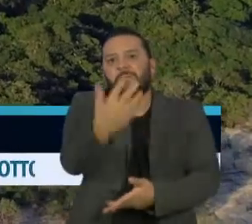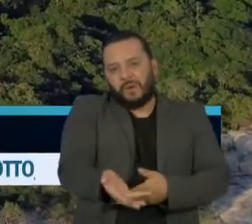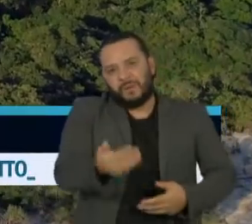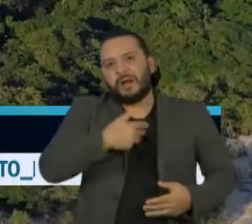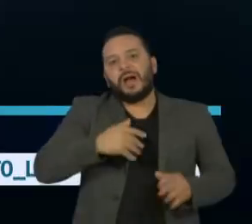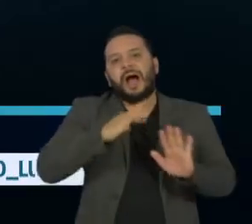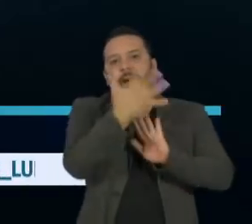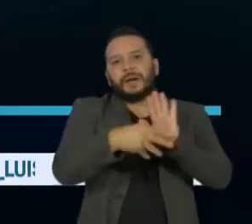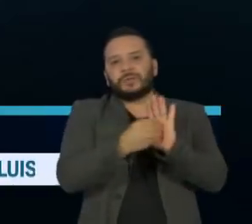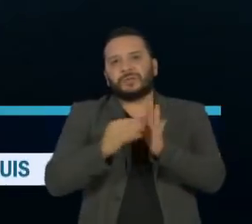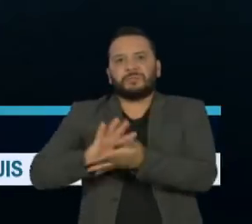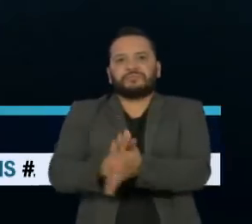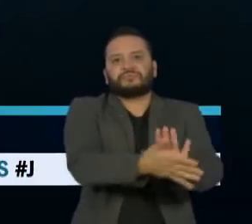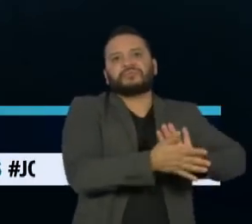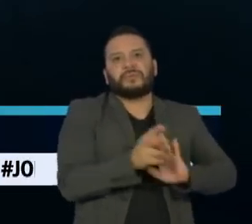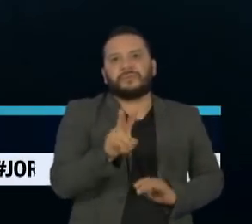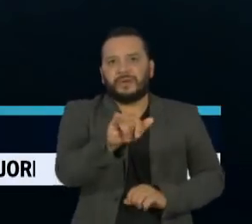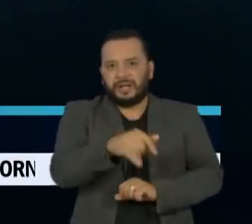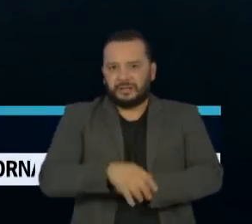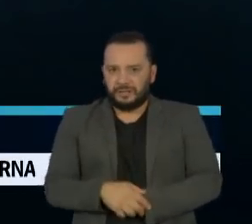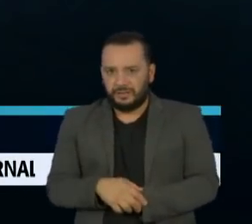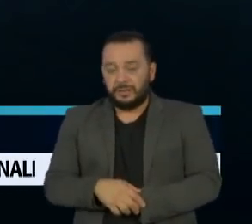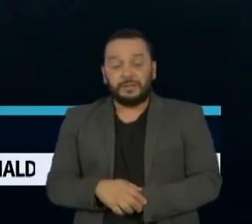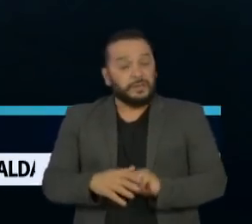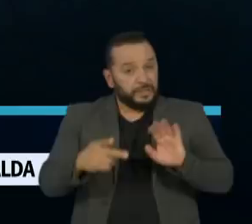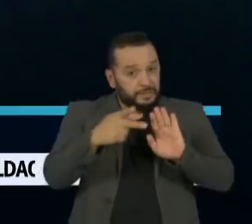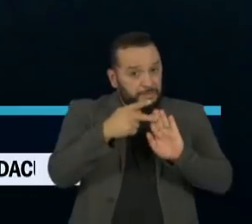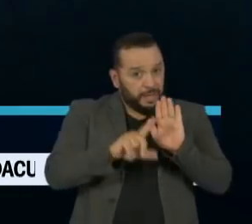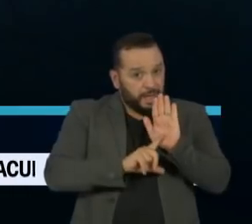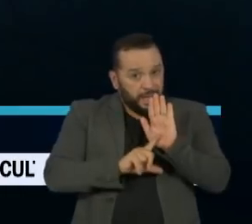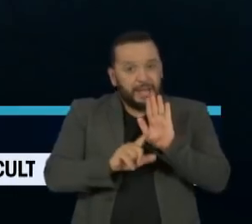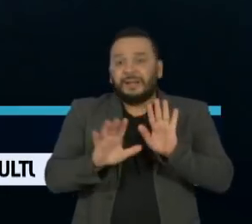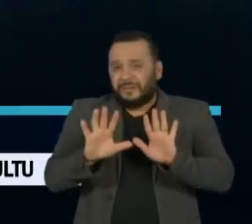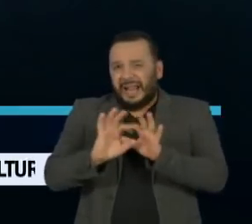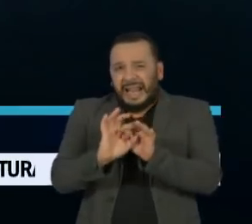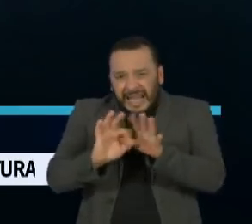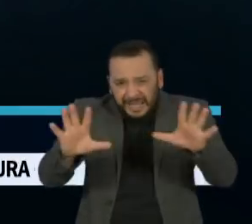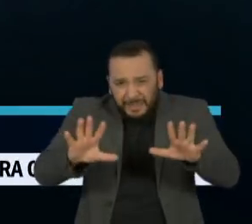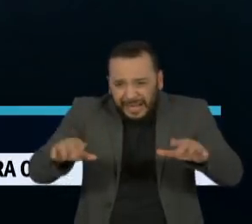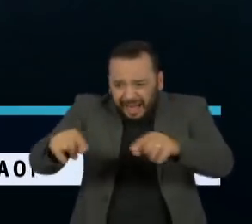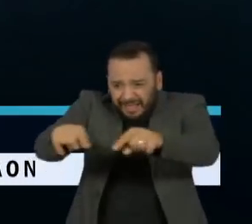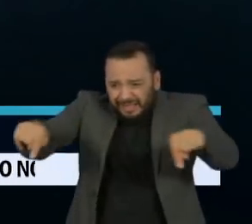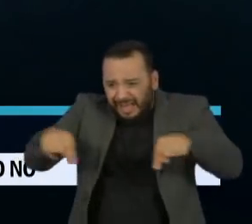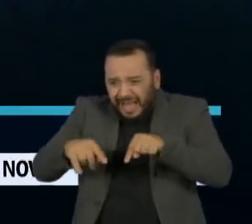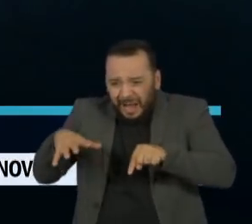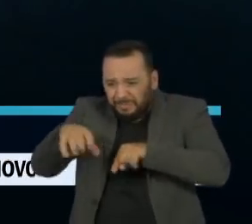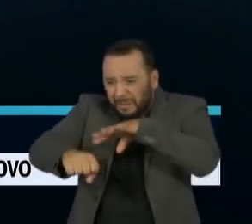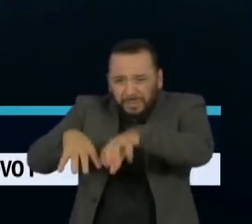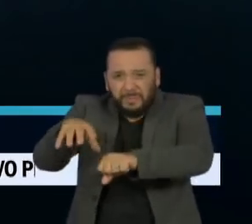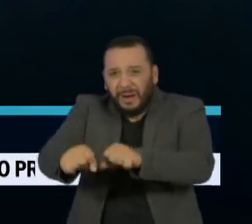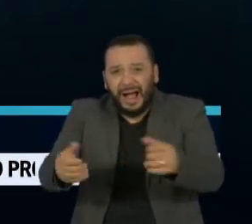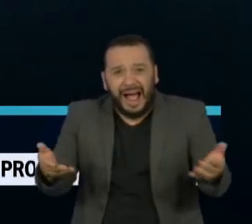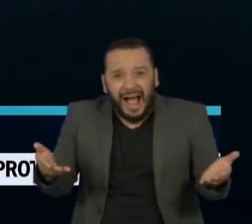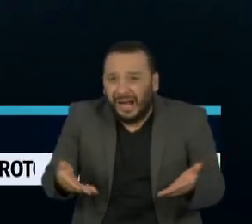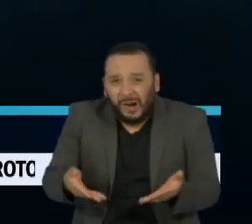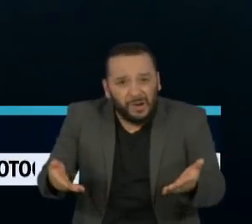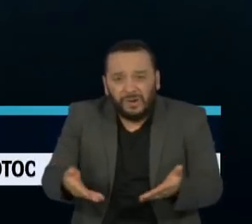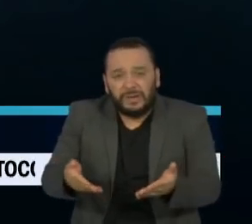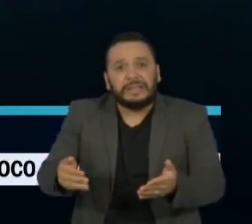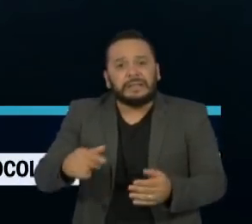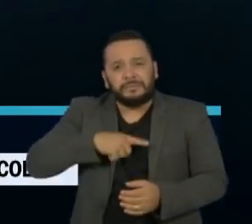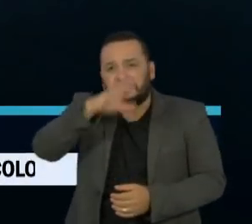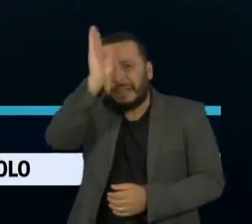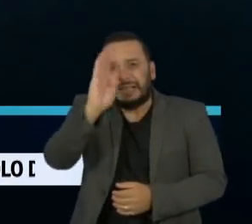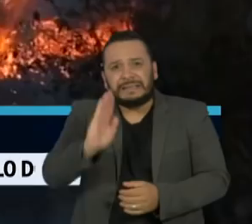da Amazônia. Como esse processo de um PL que pode liberar a grilagem de terra está acontecendo num momento em que o desmatamento está